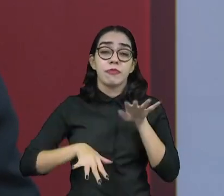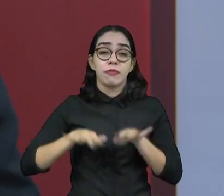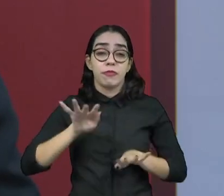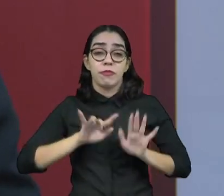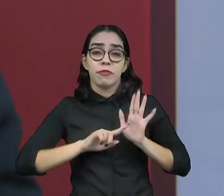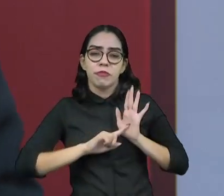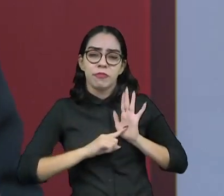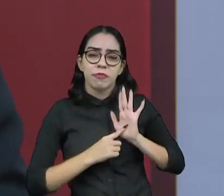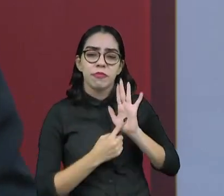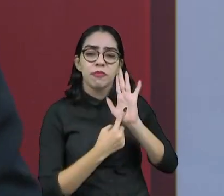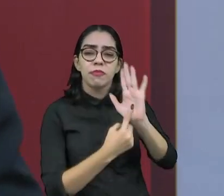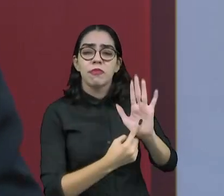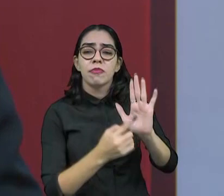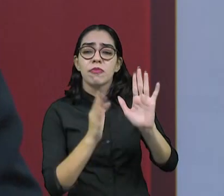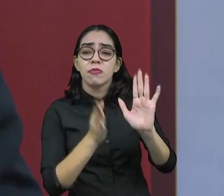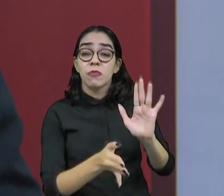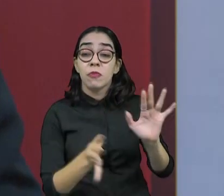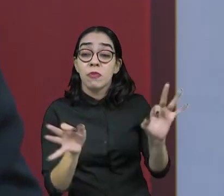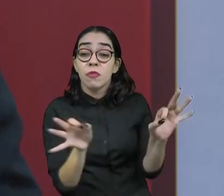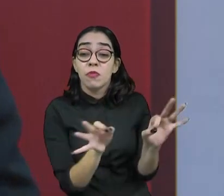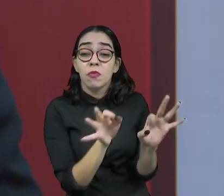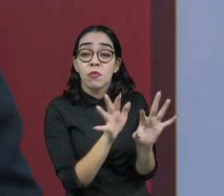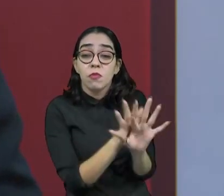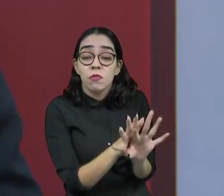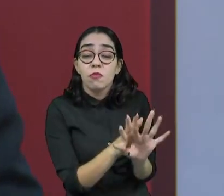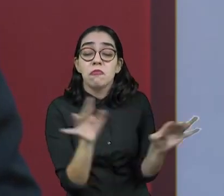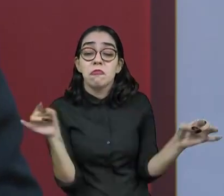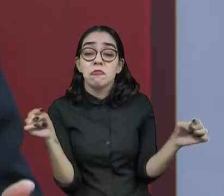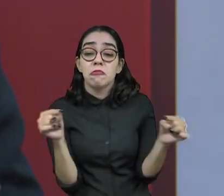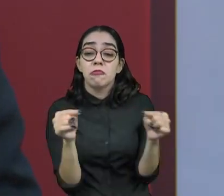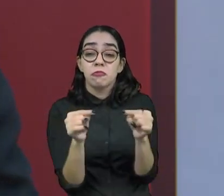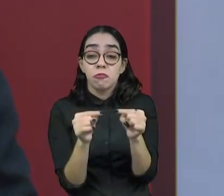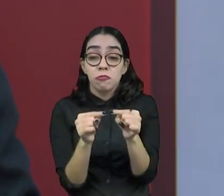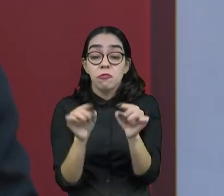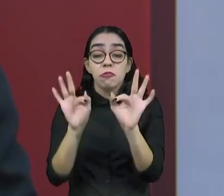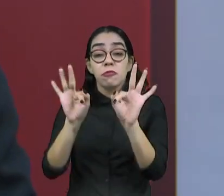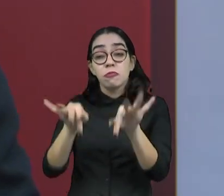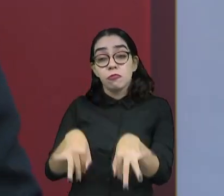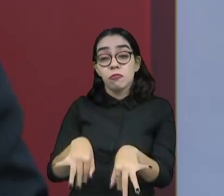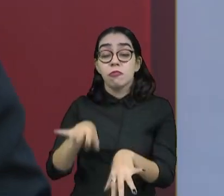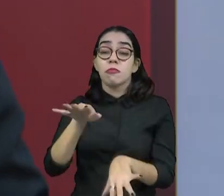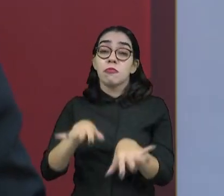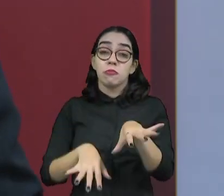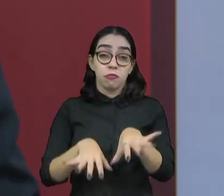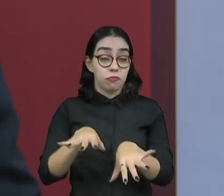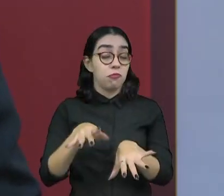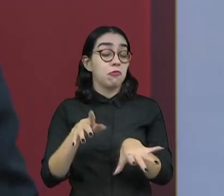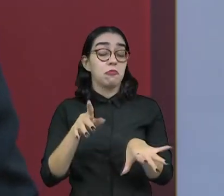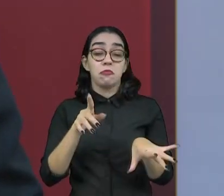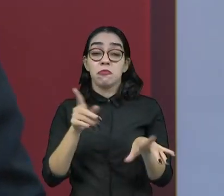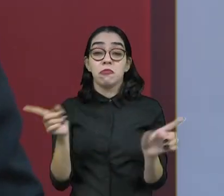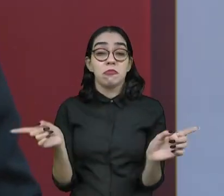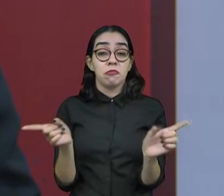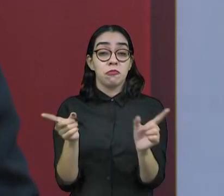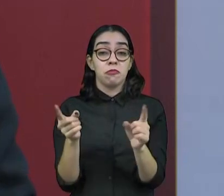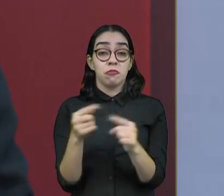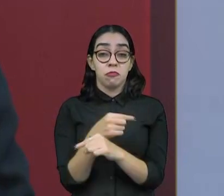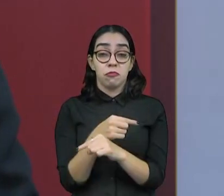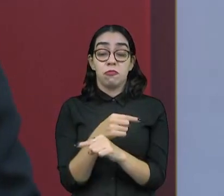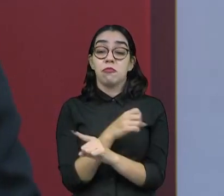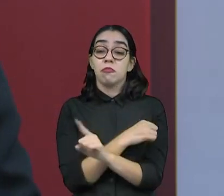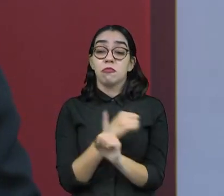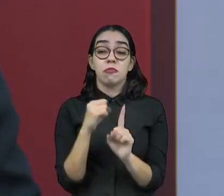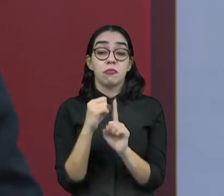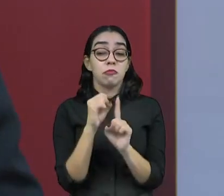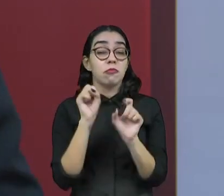de resultados no início de uma campanha coincide com aquilo que vai ser o desenrolado da campanha e que vai mudando o ânimo das pessoas, dos